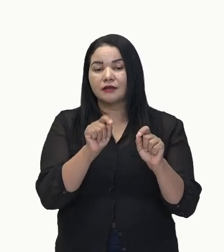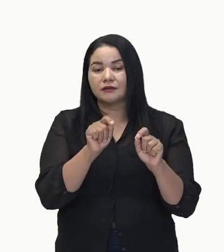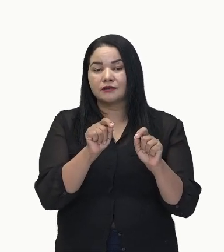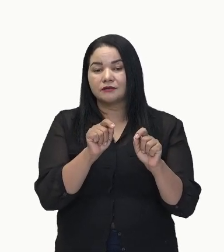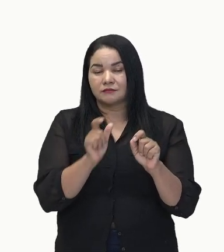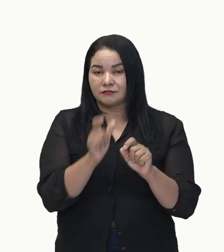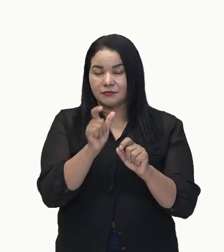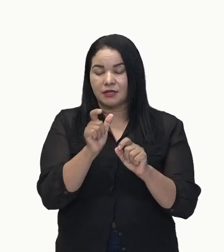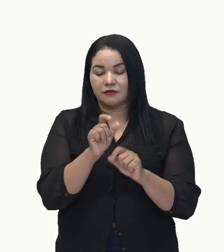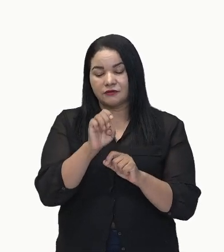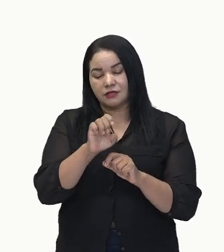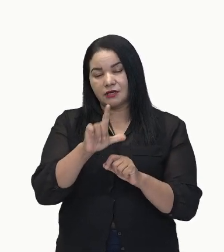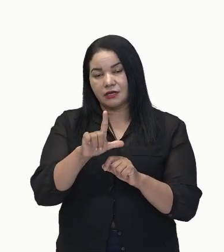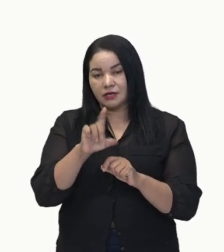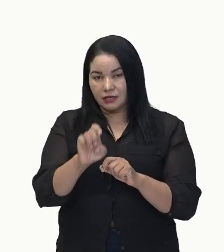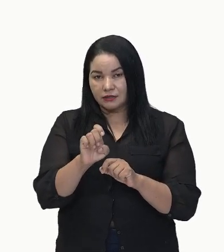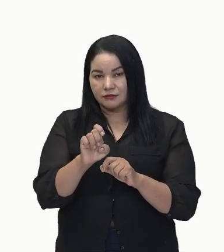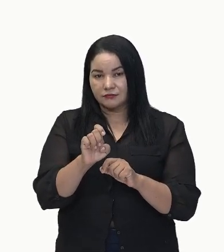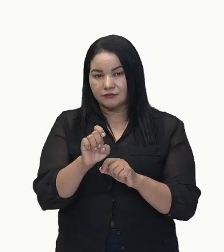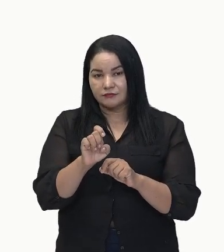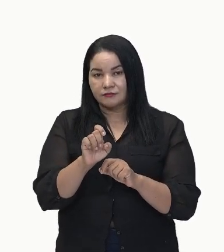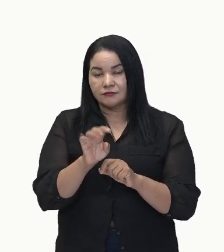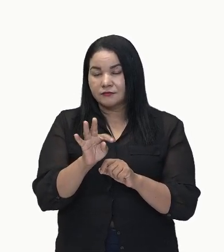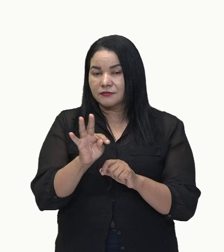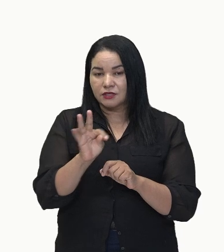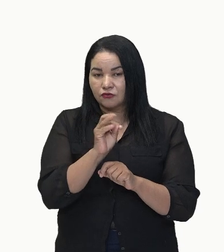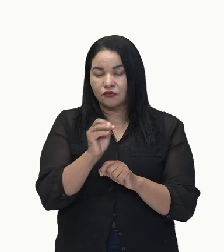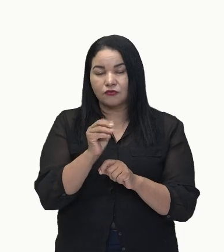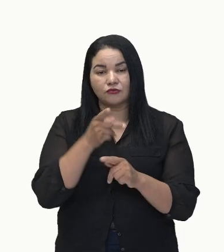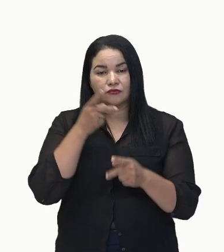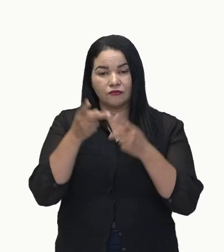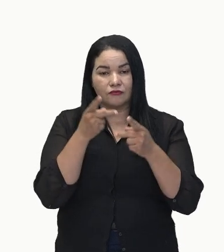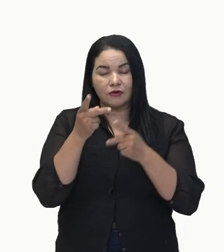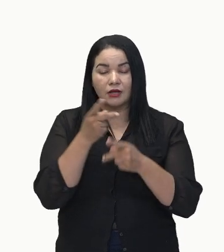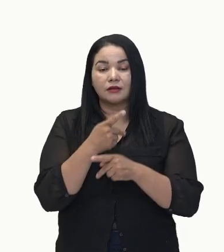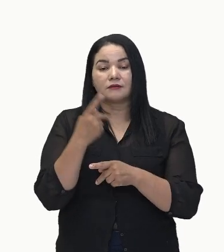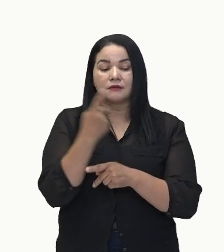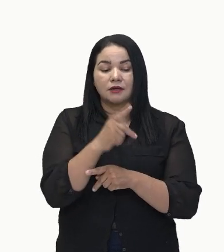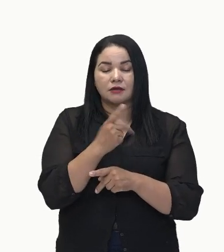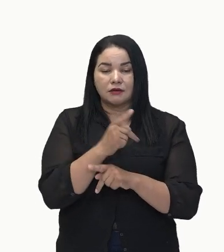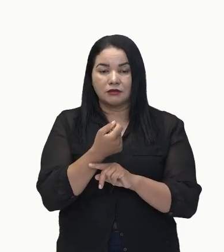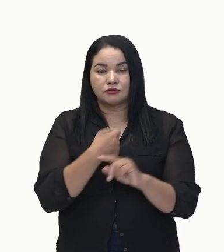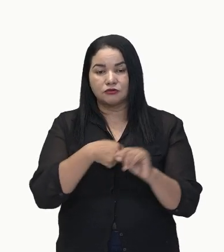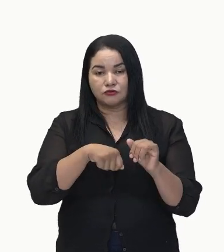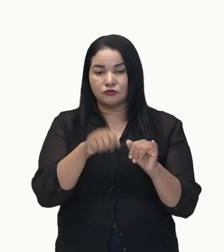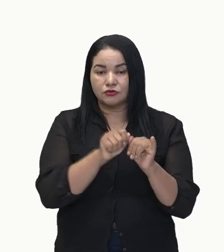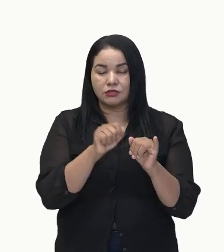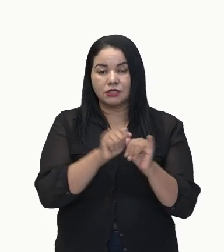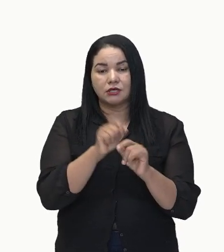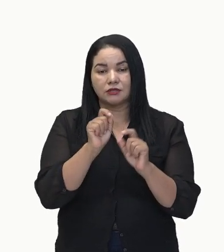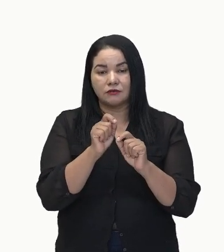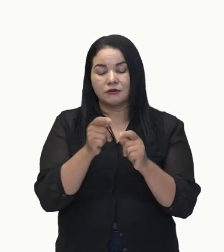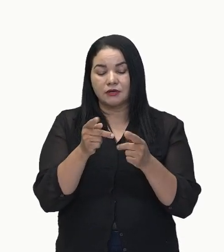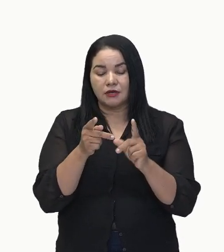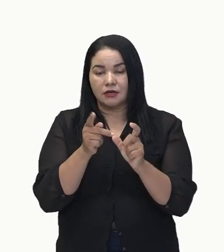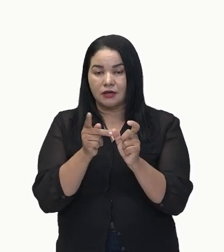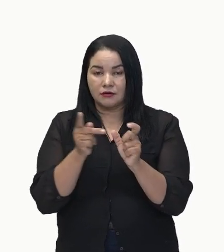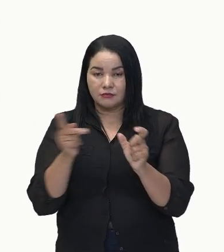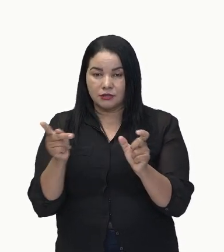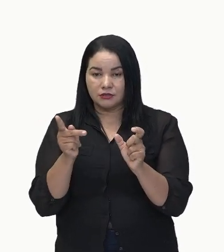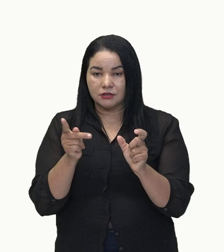Sujeito. Tudo que se fala a respeito do sujeito é predicado. Tudo que se fala a respeito desse carinha aí, ó.